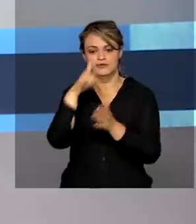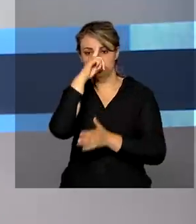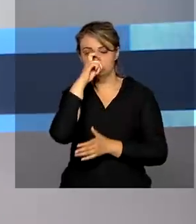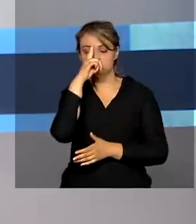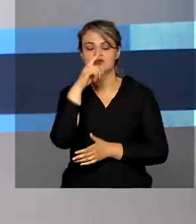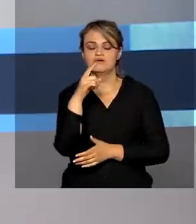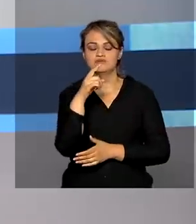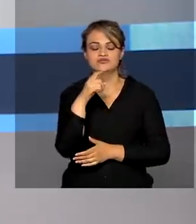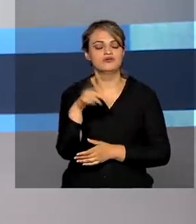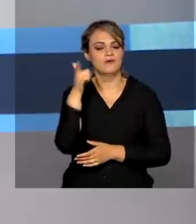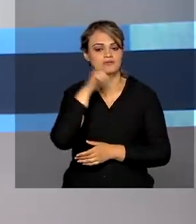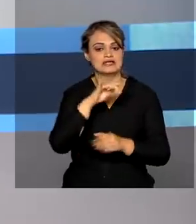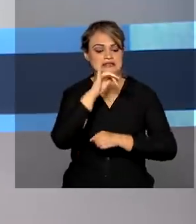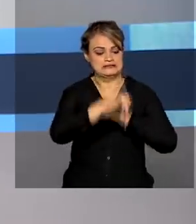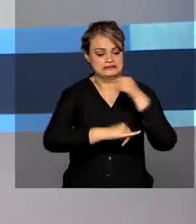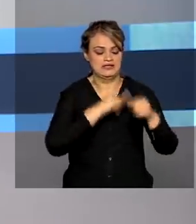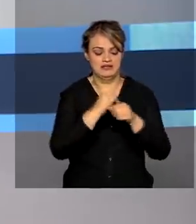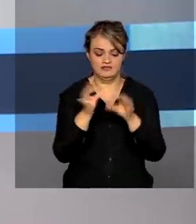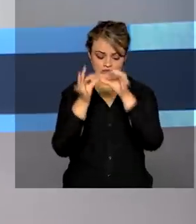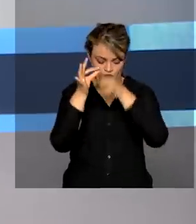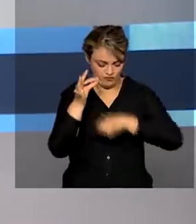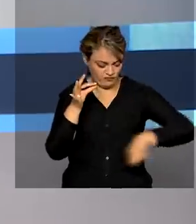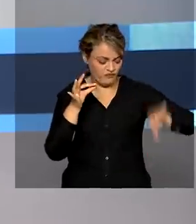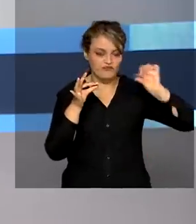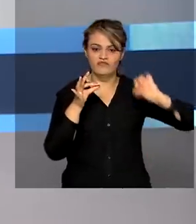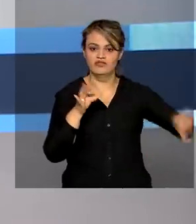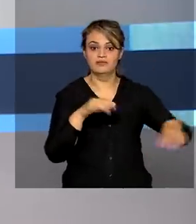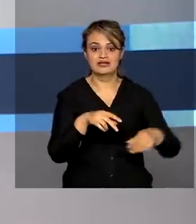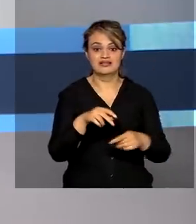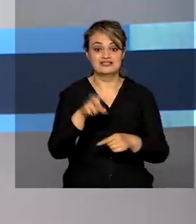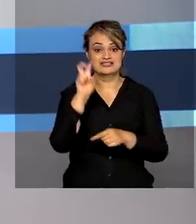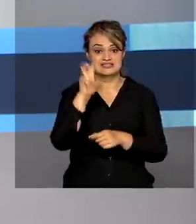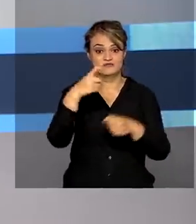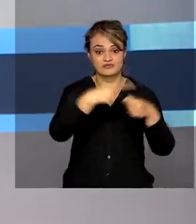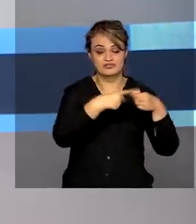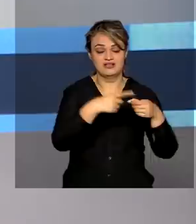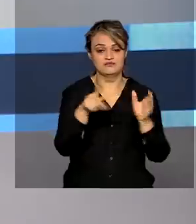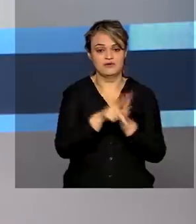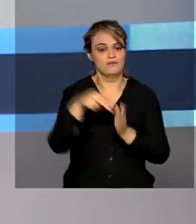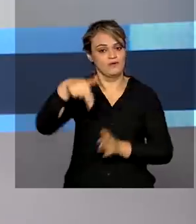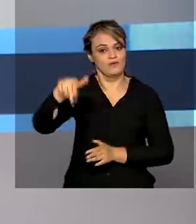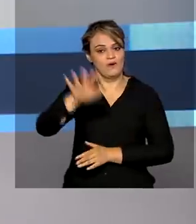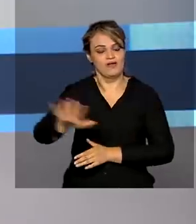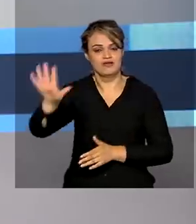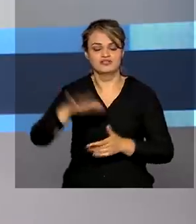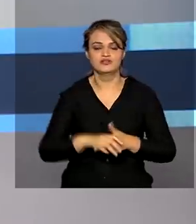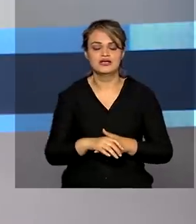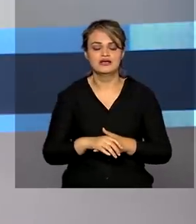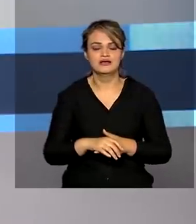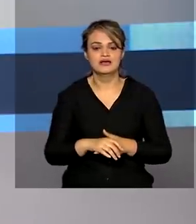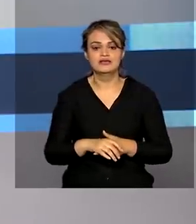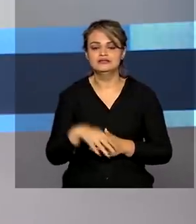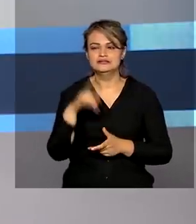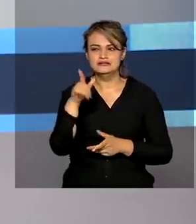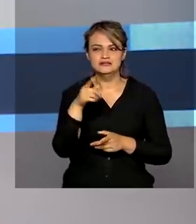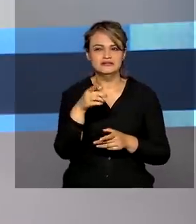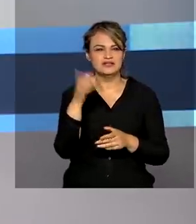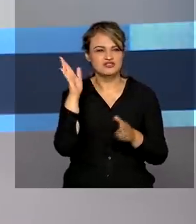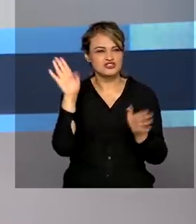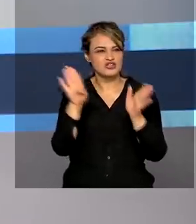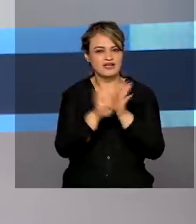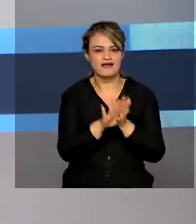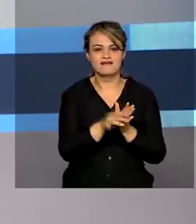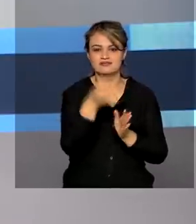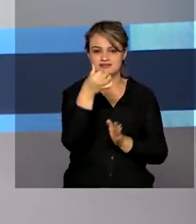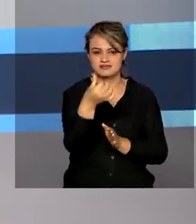recebem internet por fibra ótica em 5 cidades nordestinas. A meta é ampliar este alcance e chegar a 16 municípios da